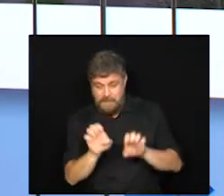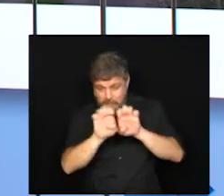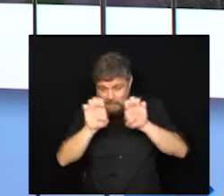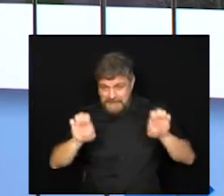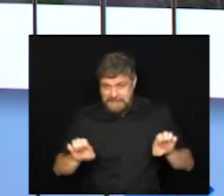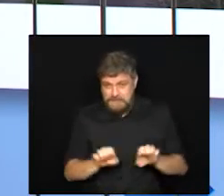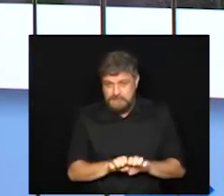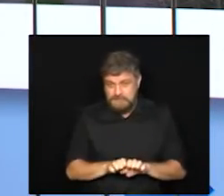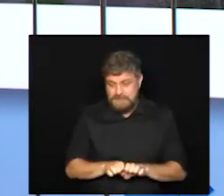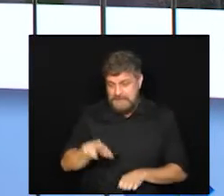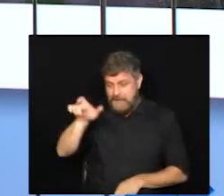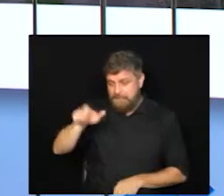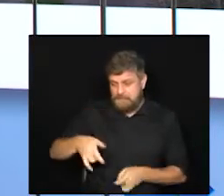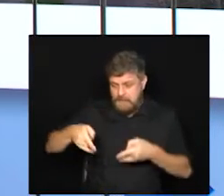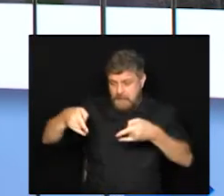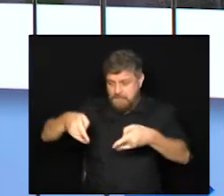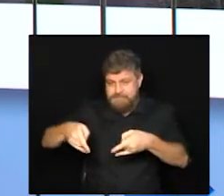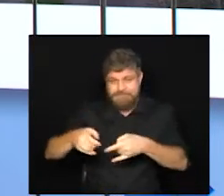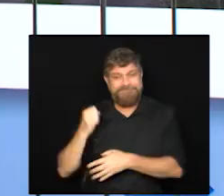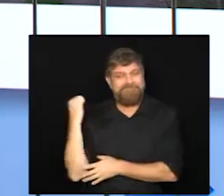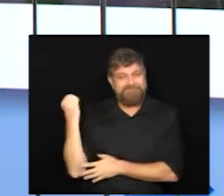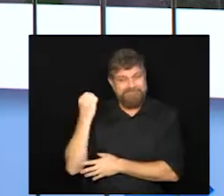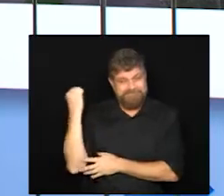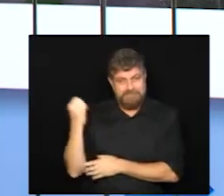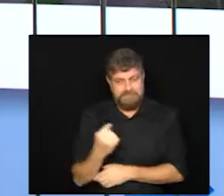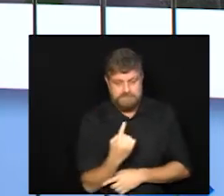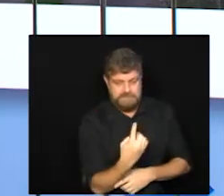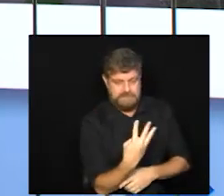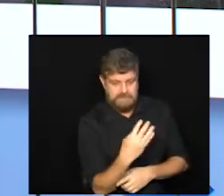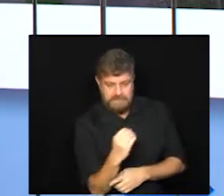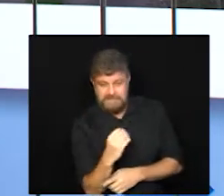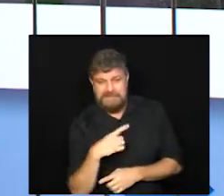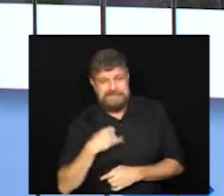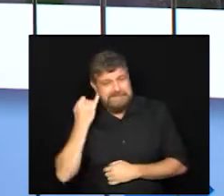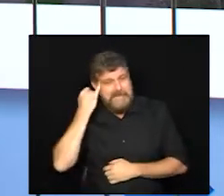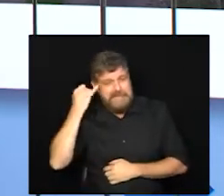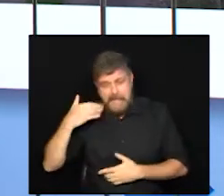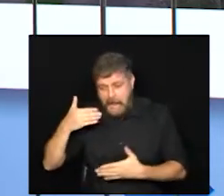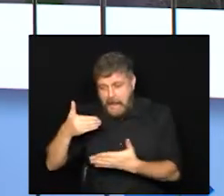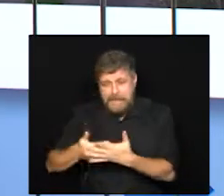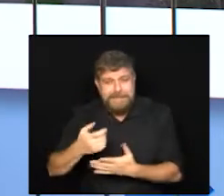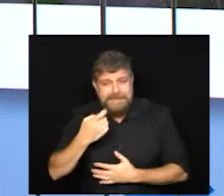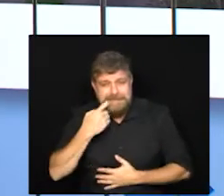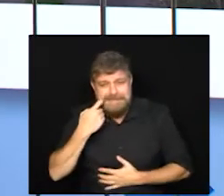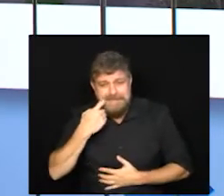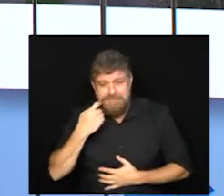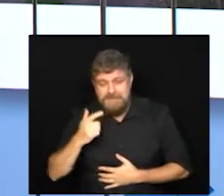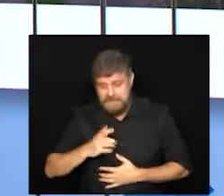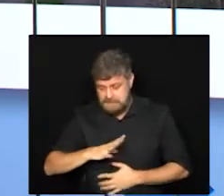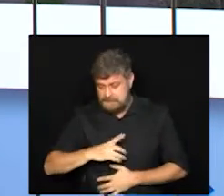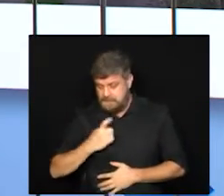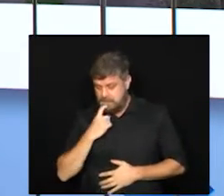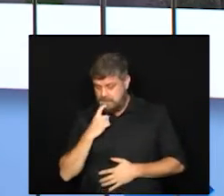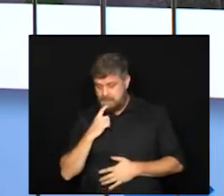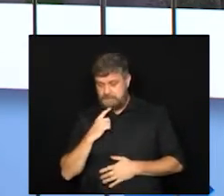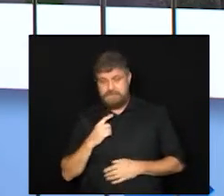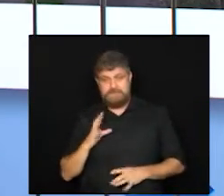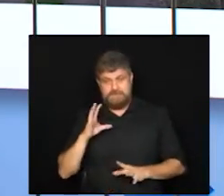pacientes graves. Ou seja, de 140, a ideia é que até a próxima sexta-feira, Campinas tenha